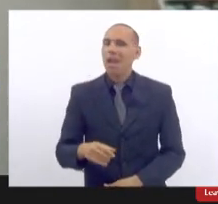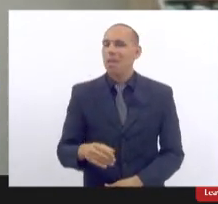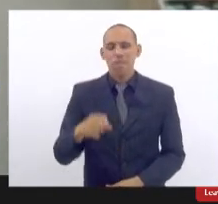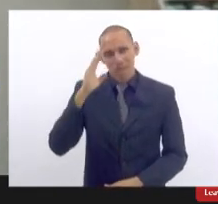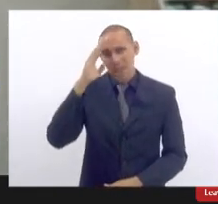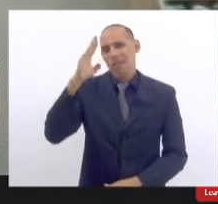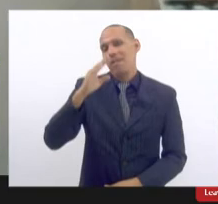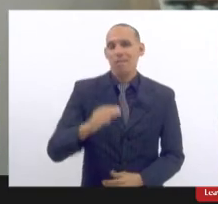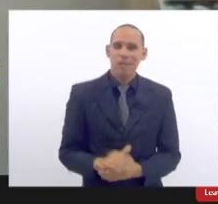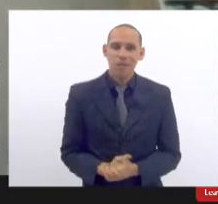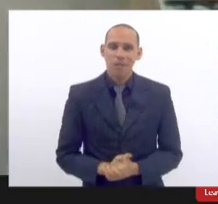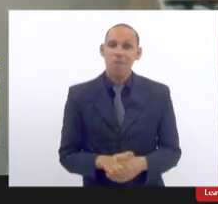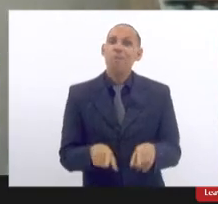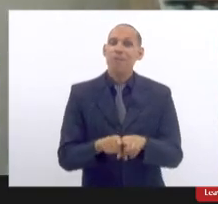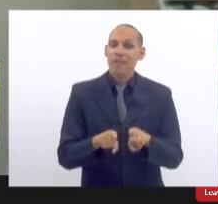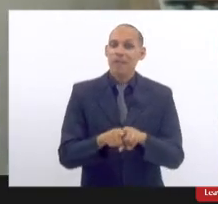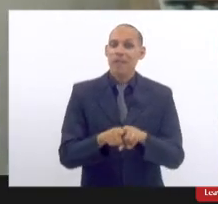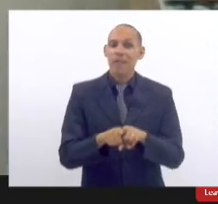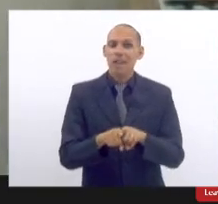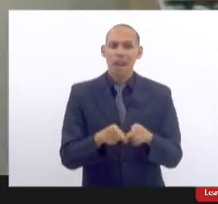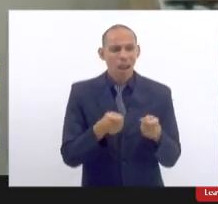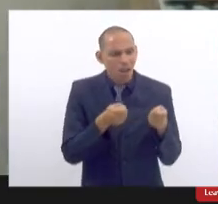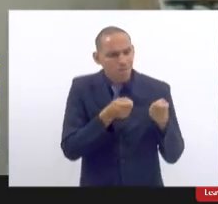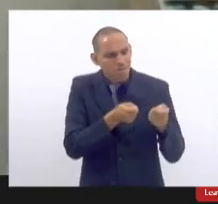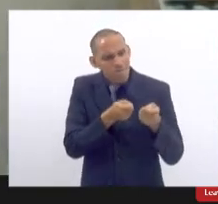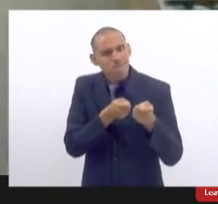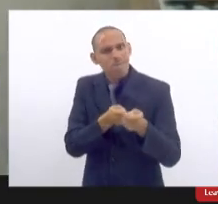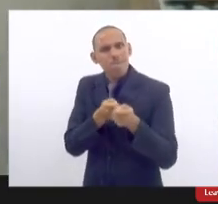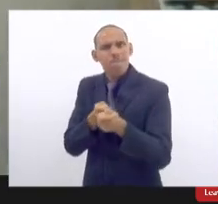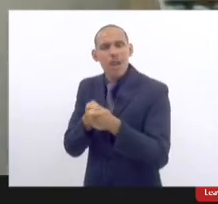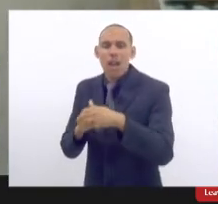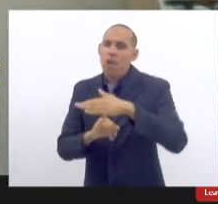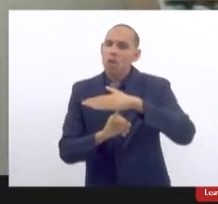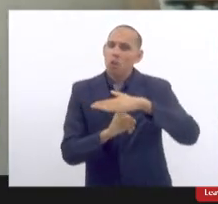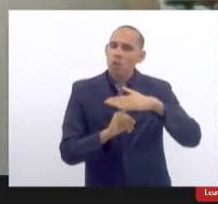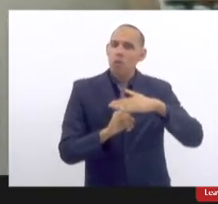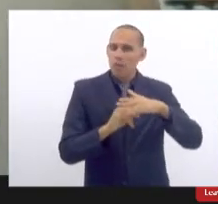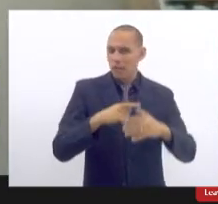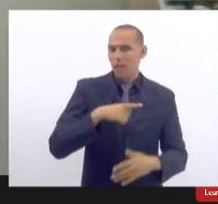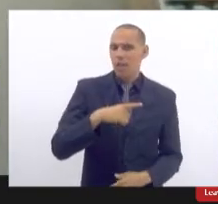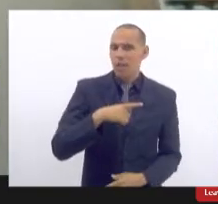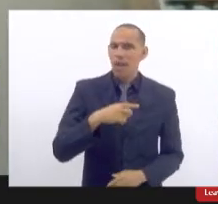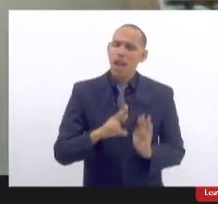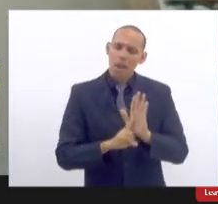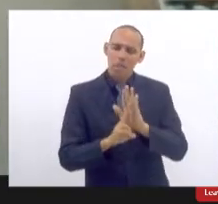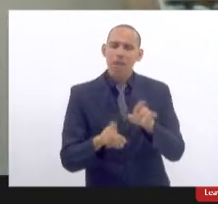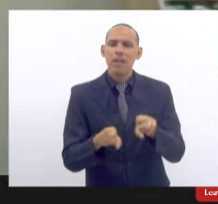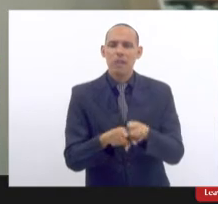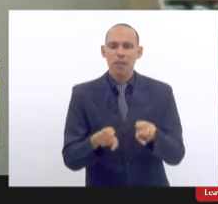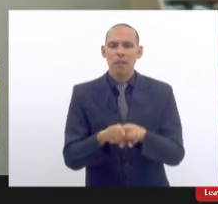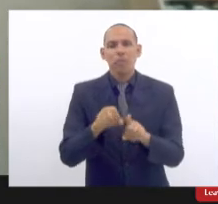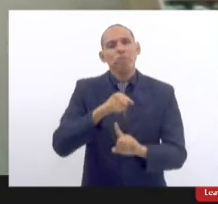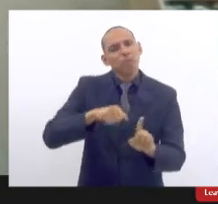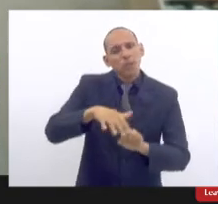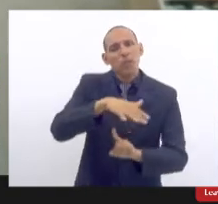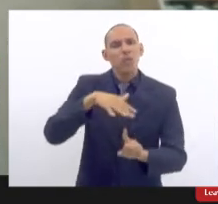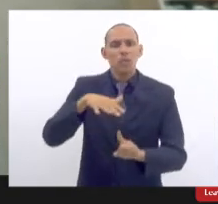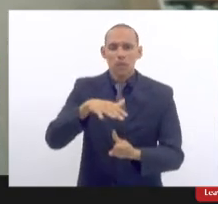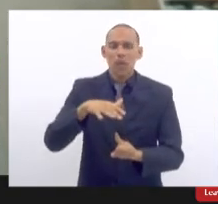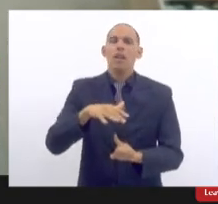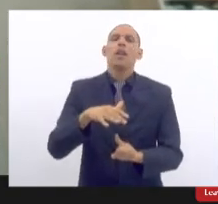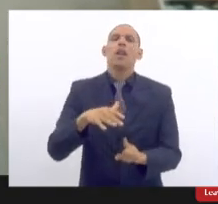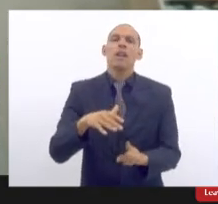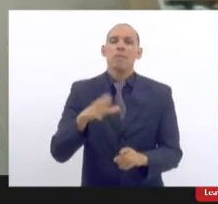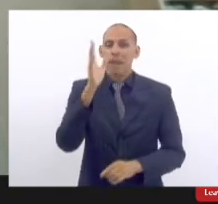momento e além disso forçar as instituições que a gente tem aqui até representantes como por exemplo a Sociedade Brasileira de Cirurgia